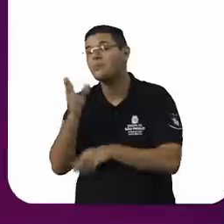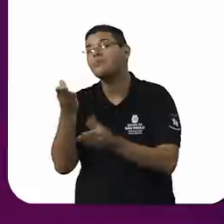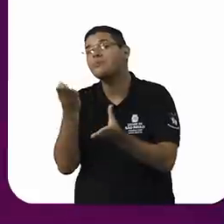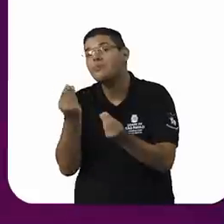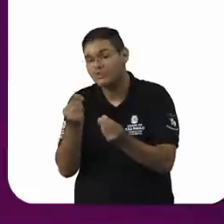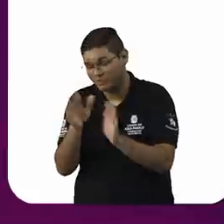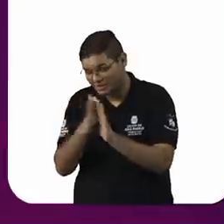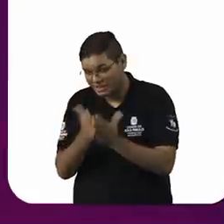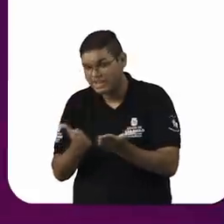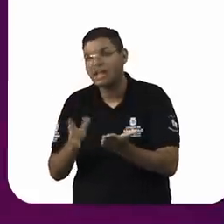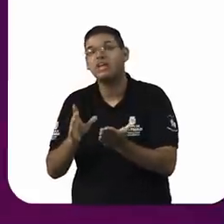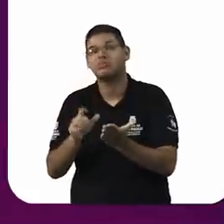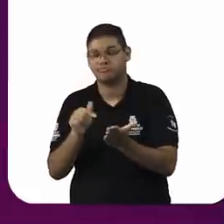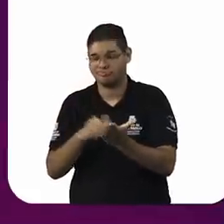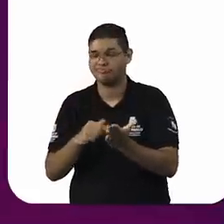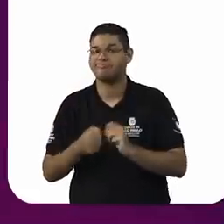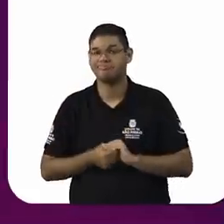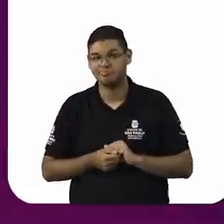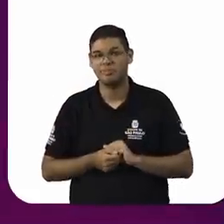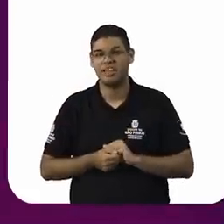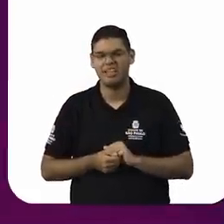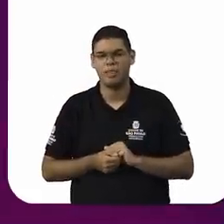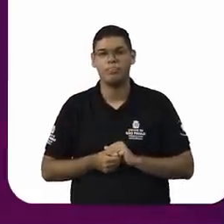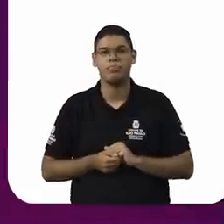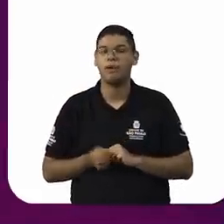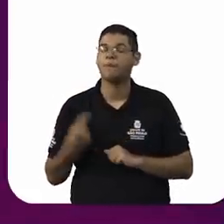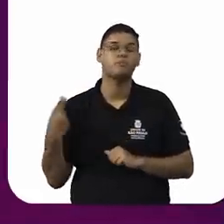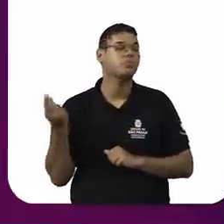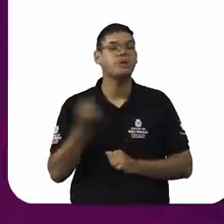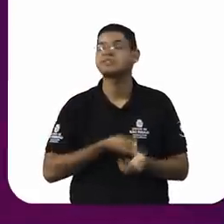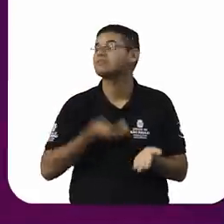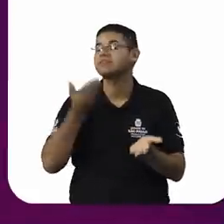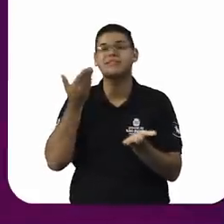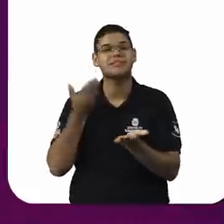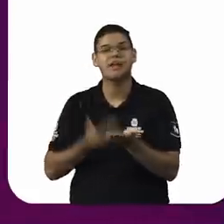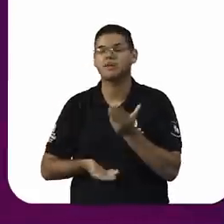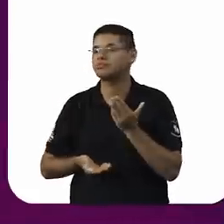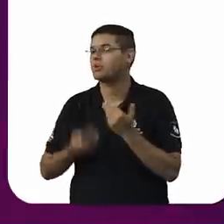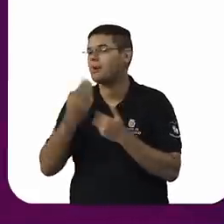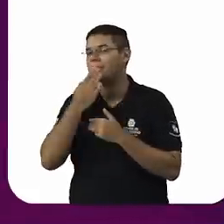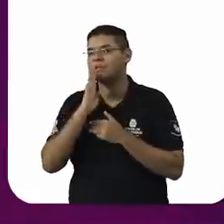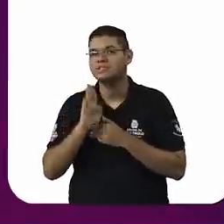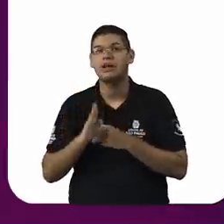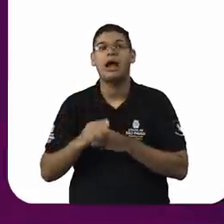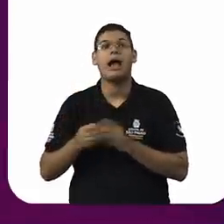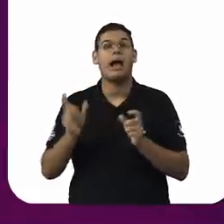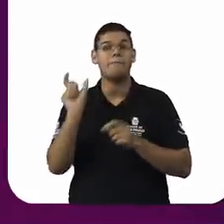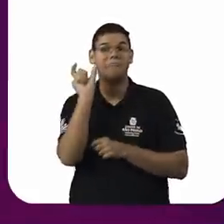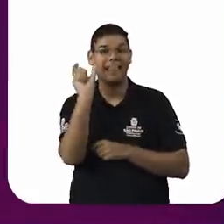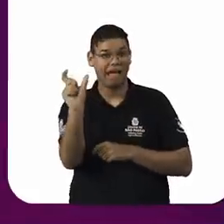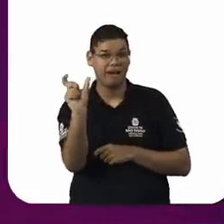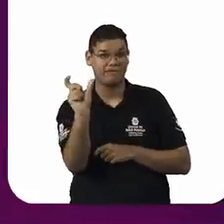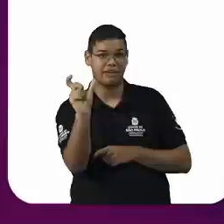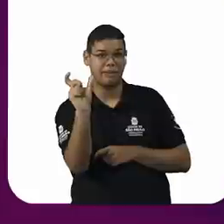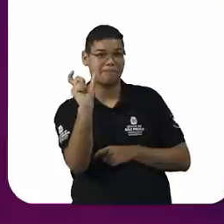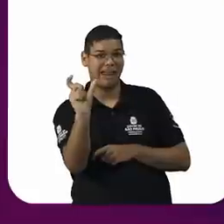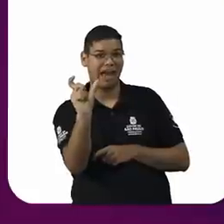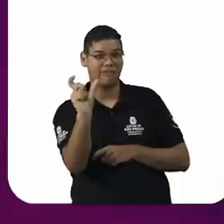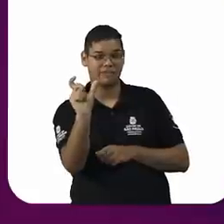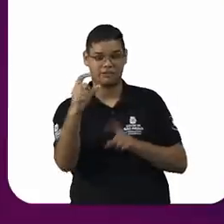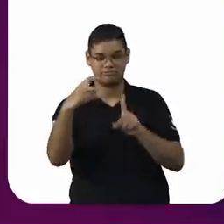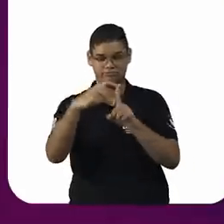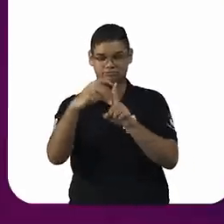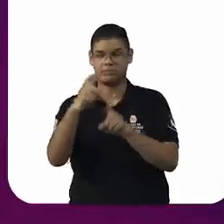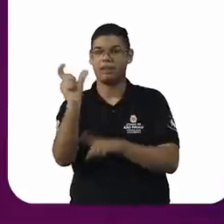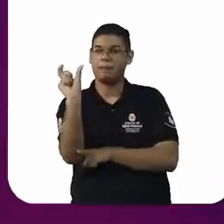falada. Nós perdemos totalmente esse compromisso, a palavra serve para qualquer coisa, e ela tem servido muito